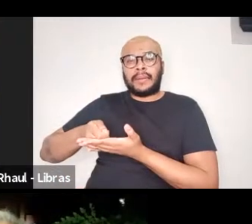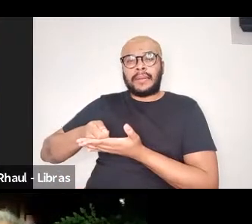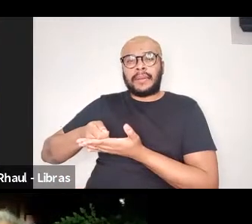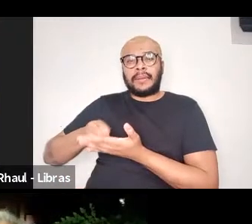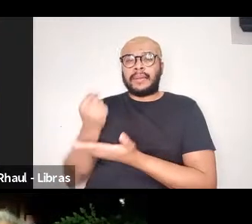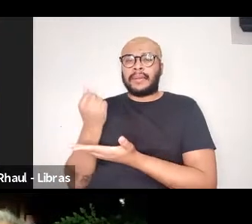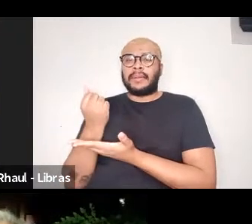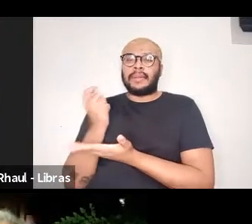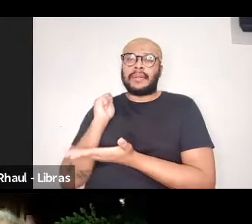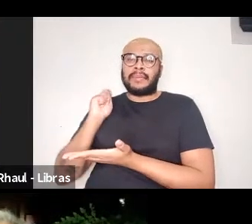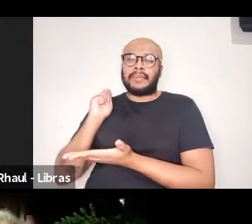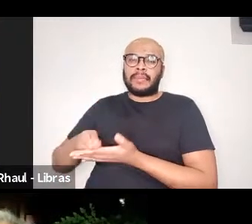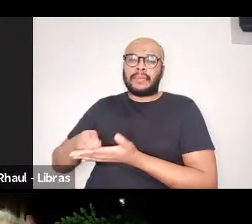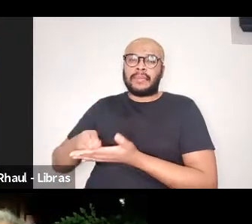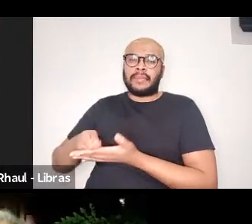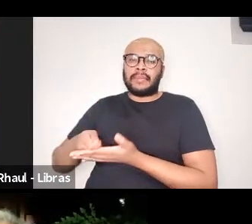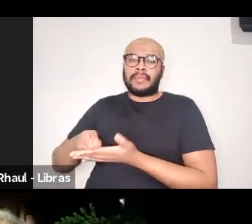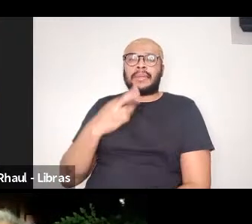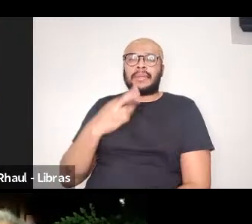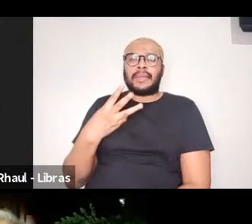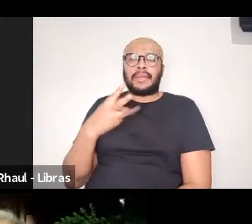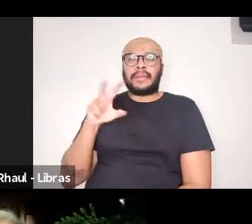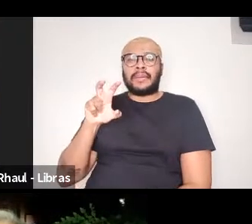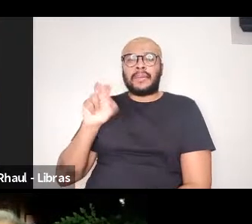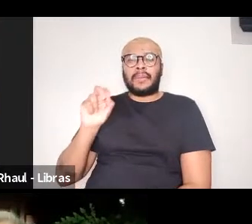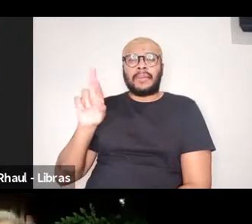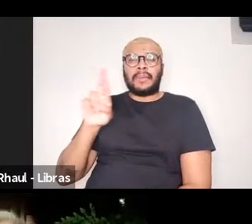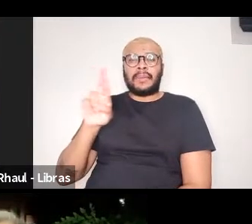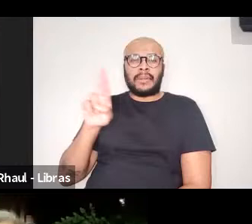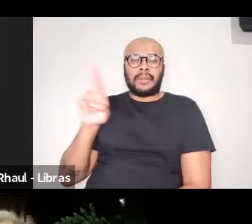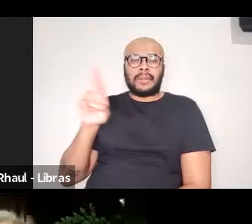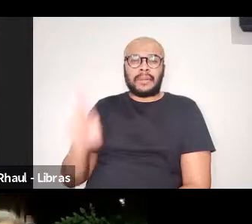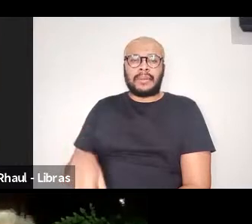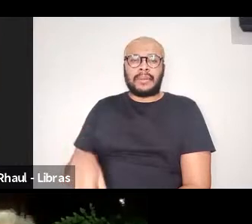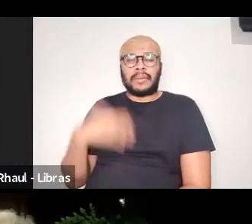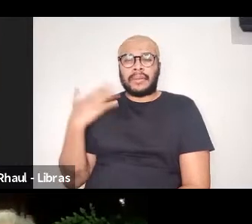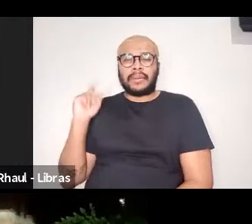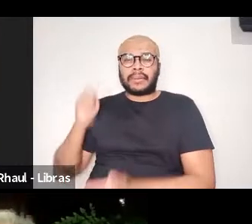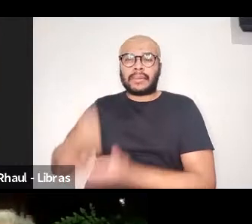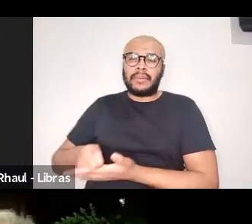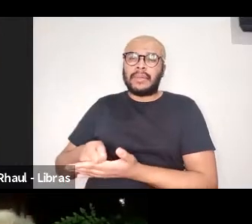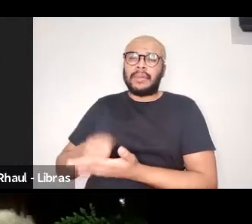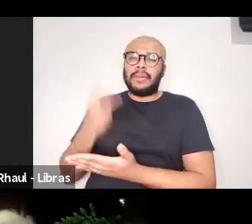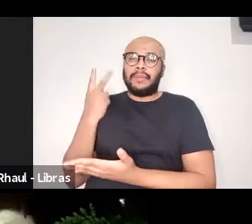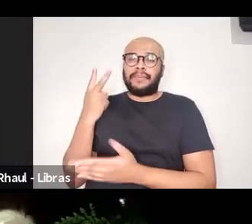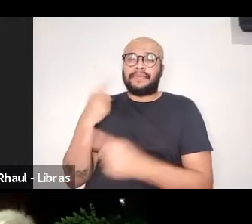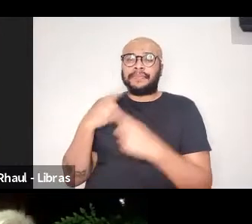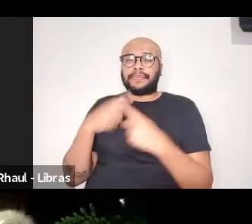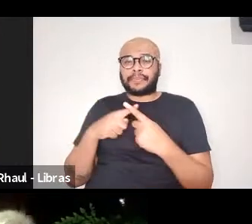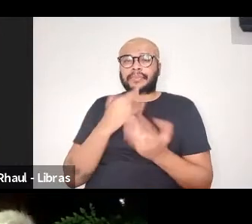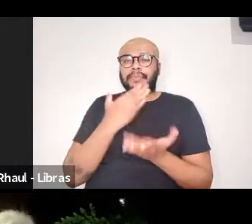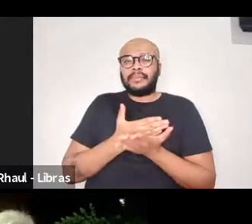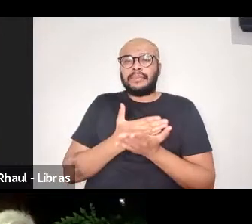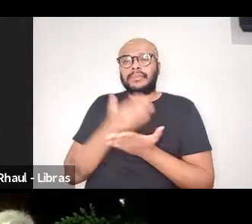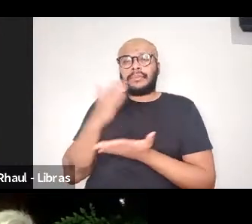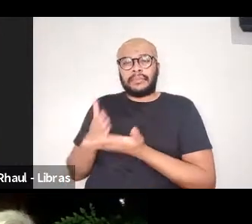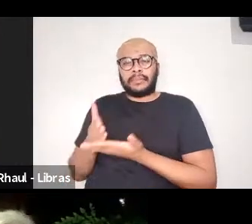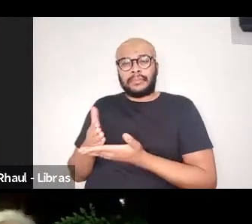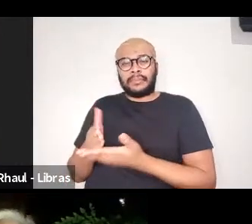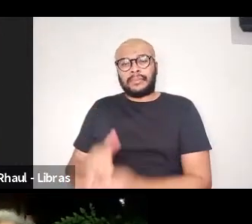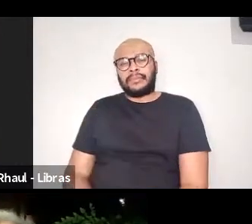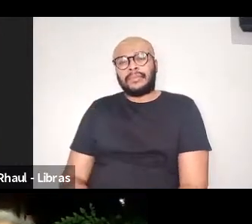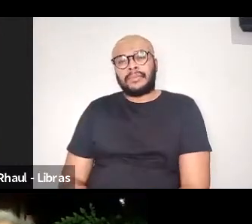$ 350 em duas parcelas. Bom, não